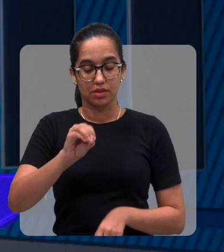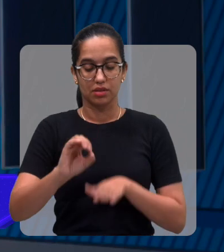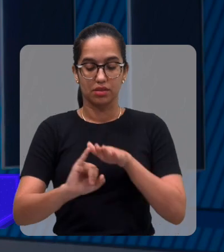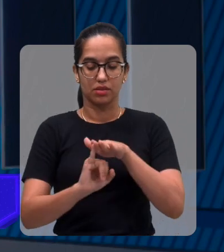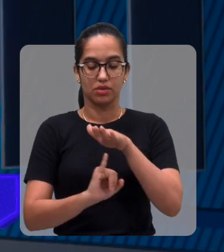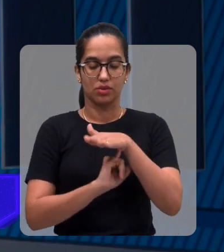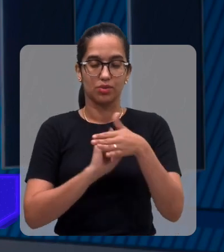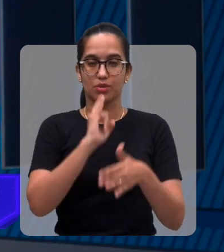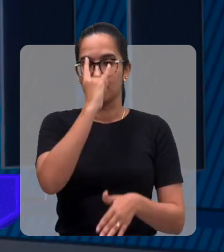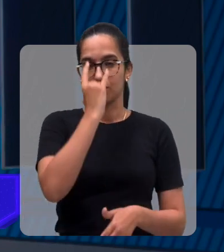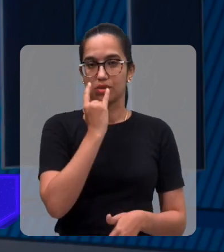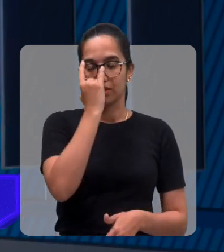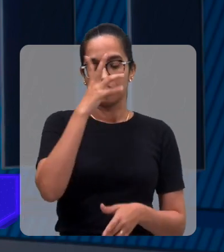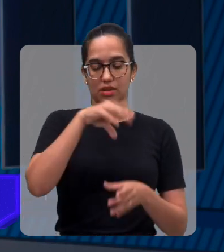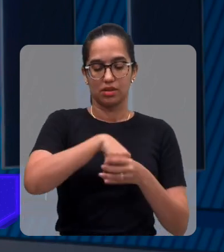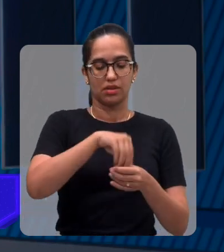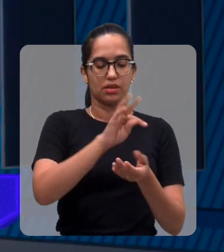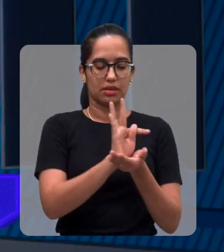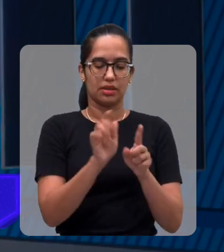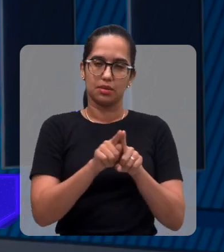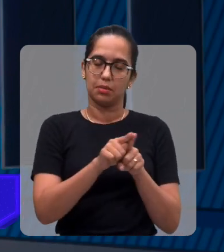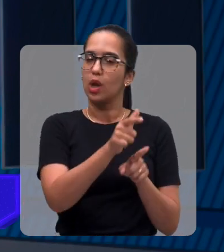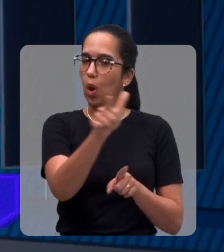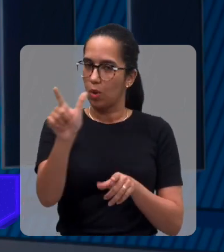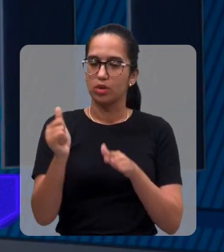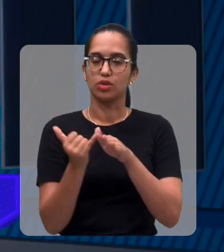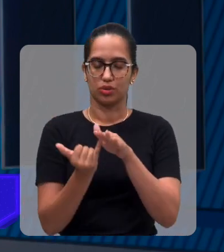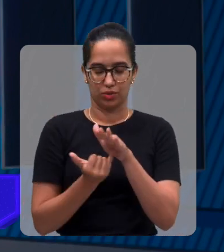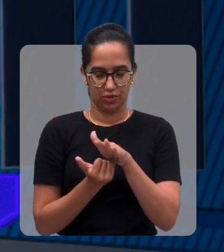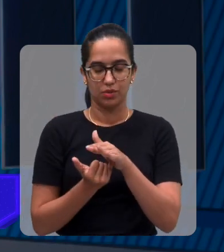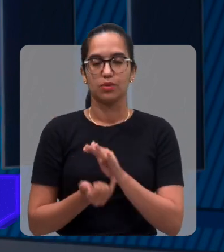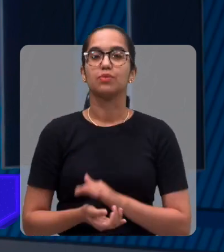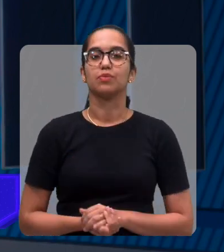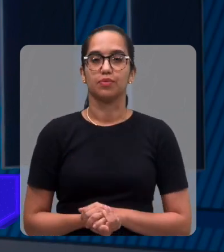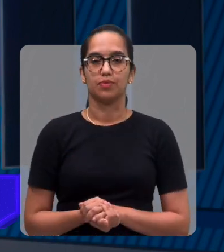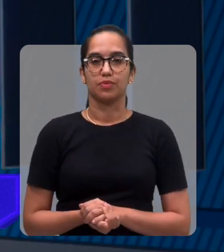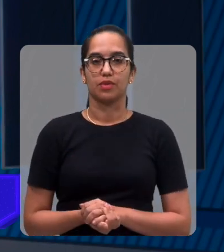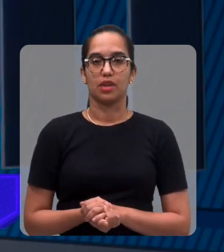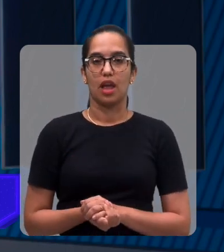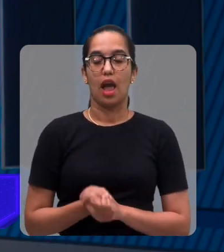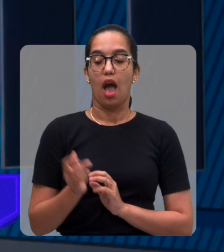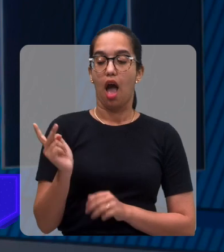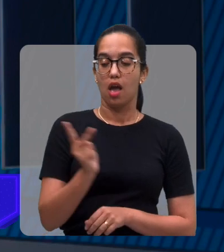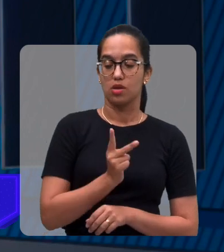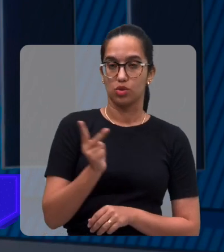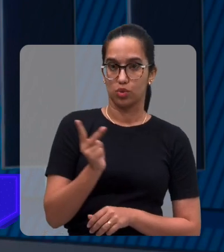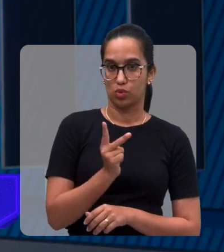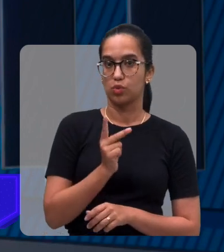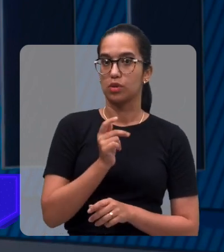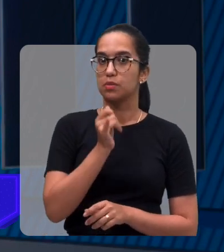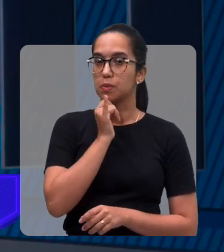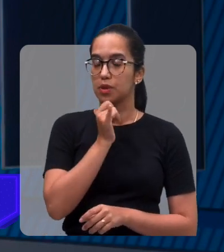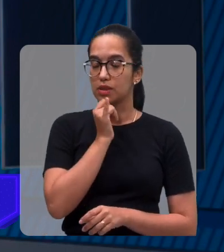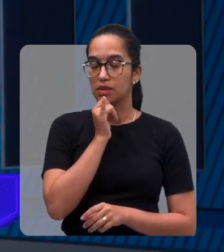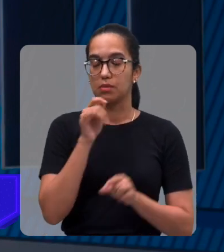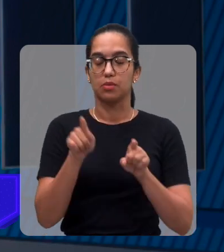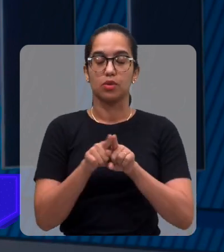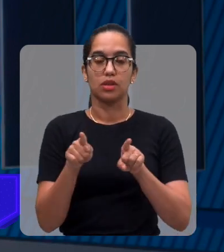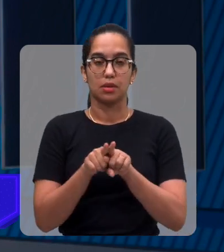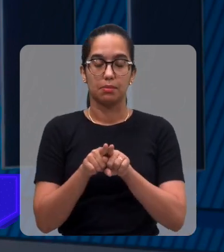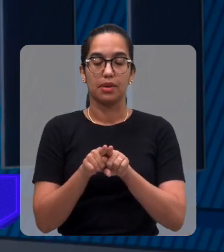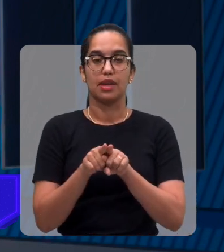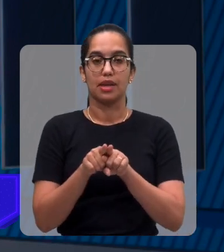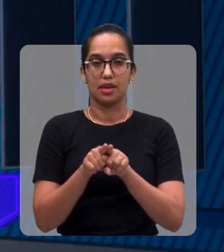aqui em Teresina. Temos outras entidades, mas tanto a DEVIC como a CEP, como a própria